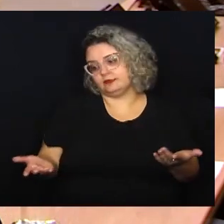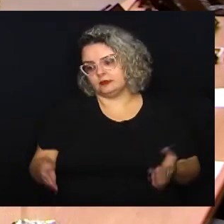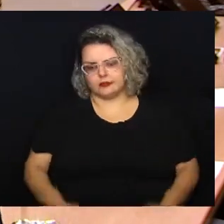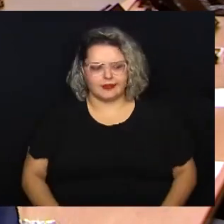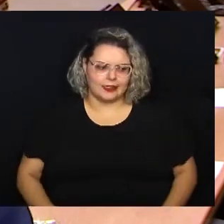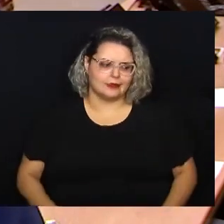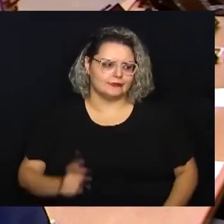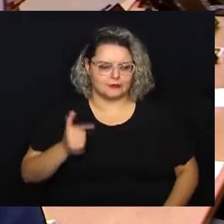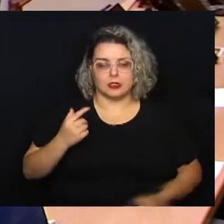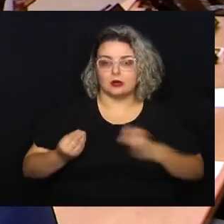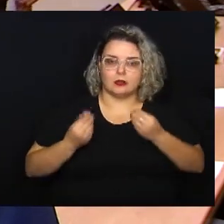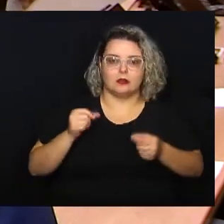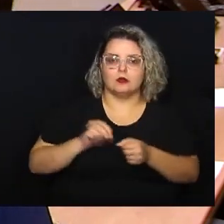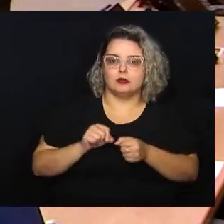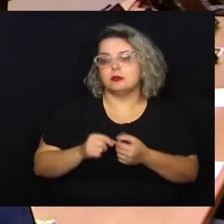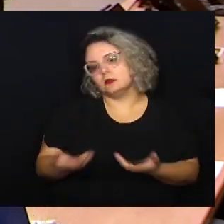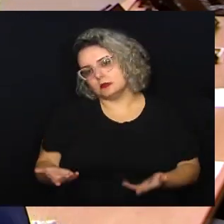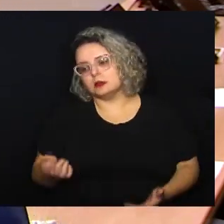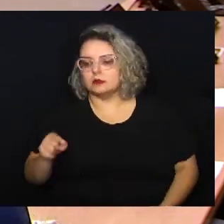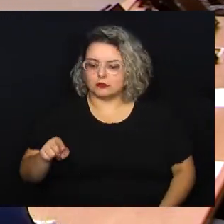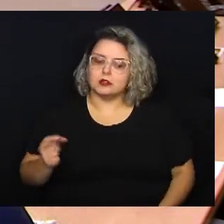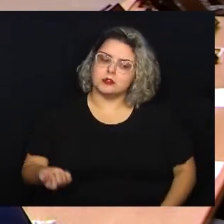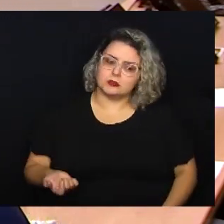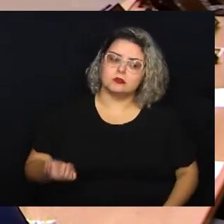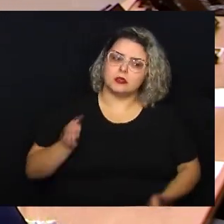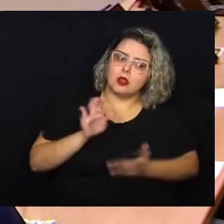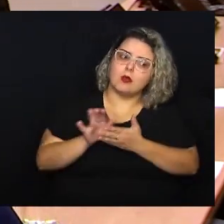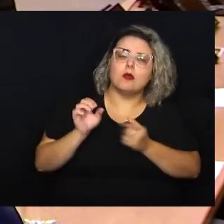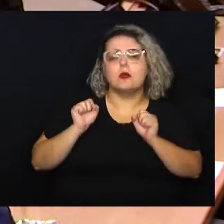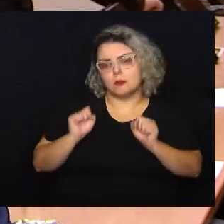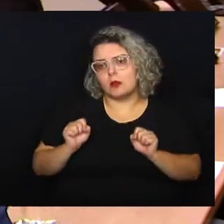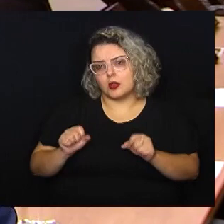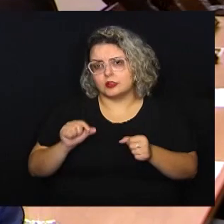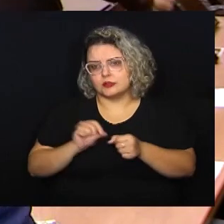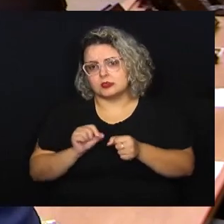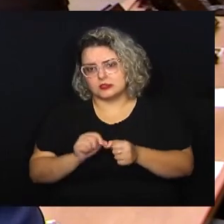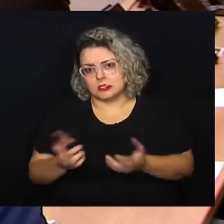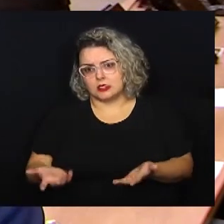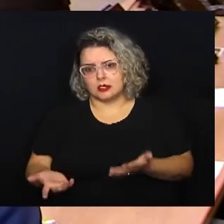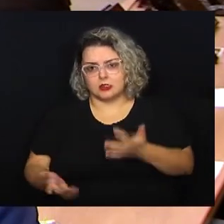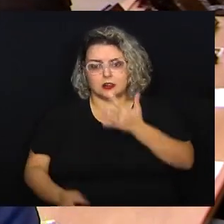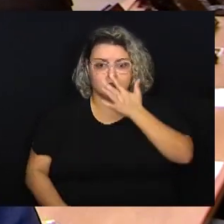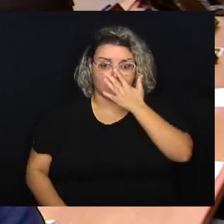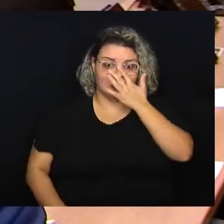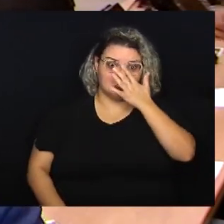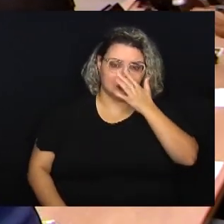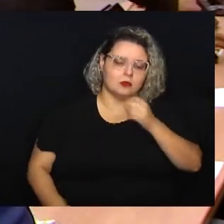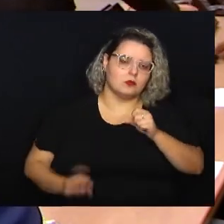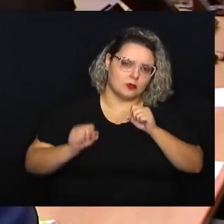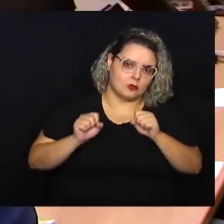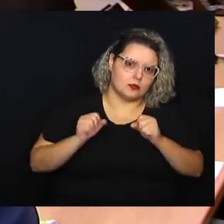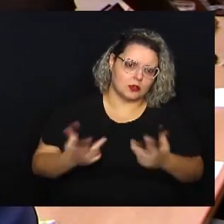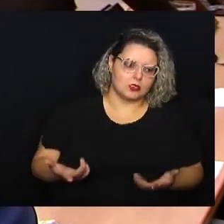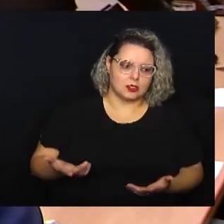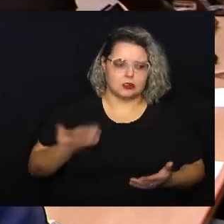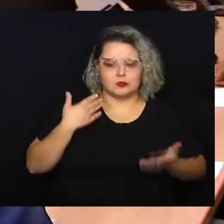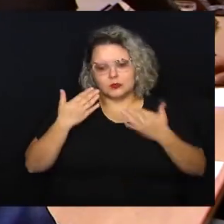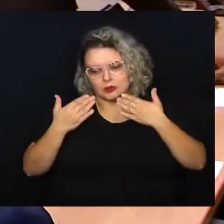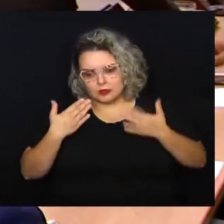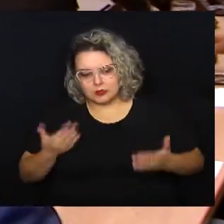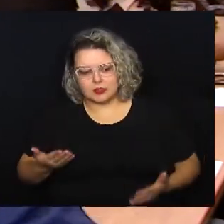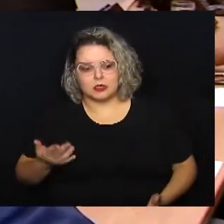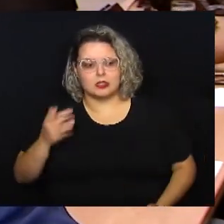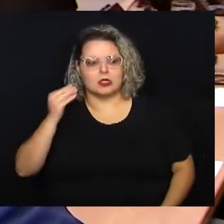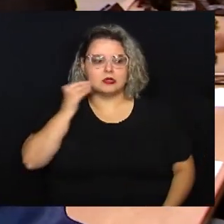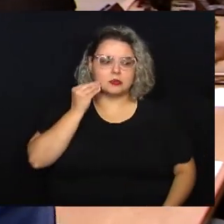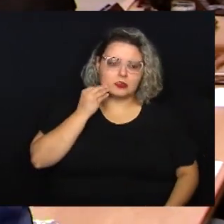isso é inviável, não dá para fazer. Não, é um custo que é possível que seja feito, dá para a gente conversar,